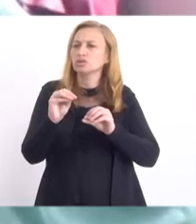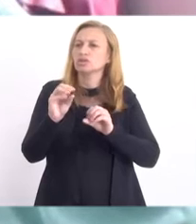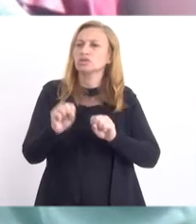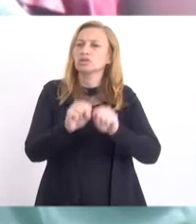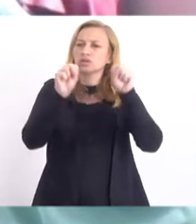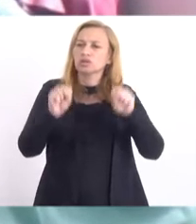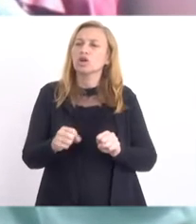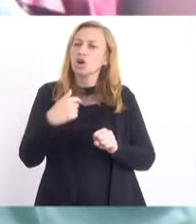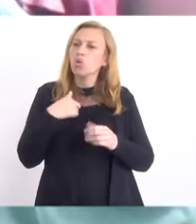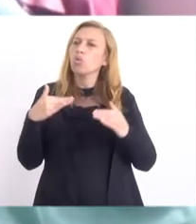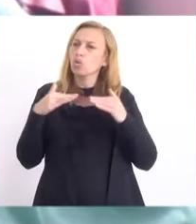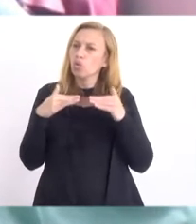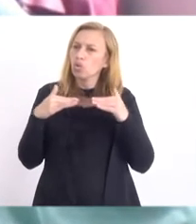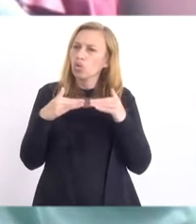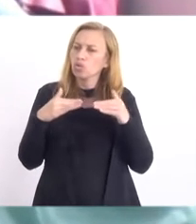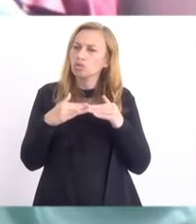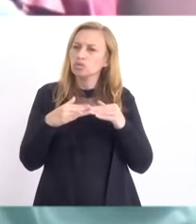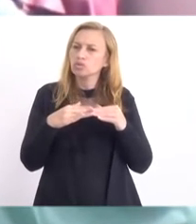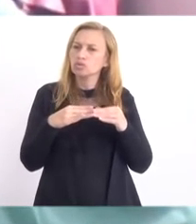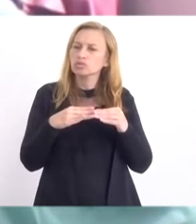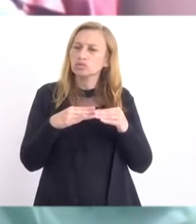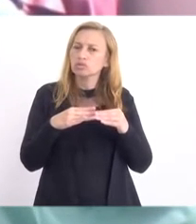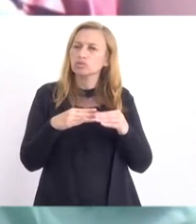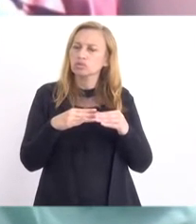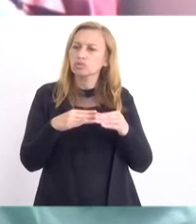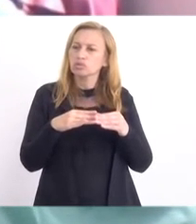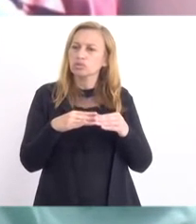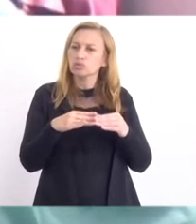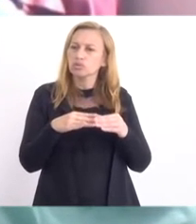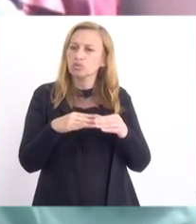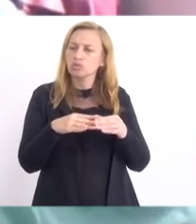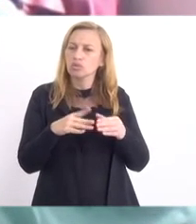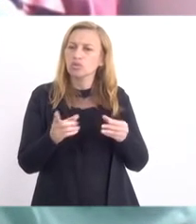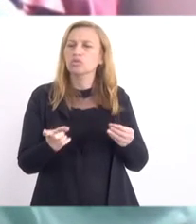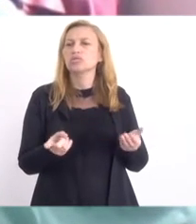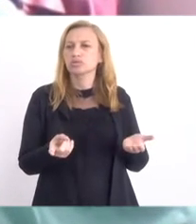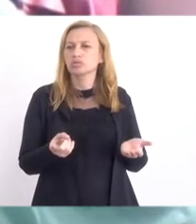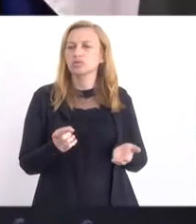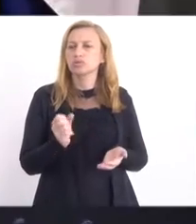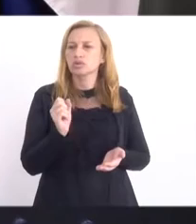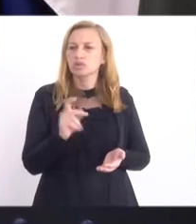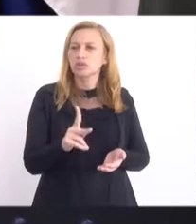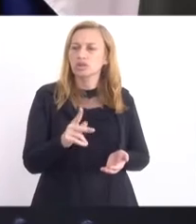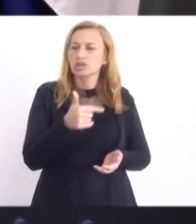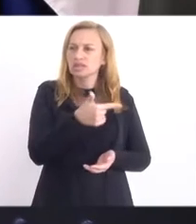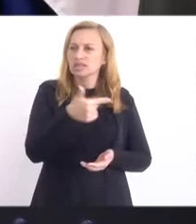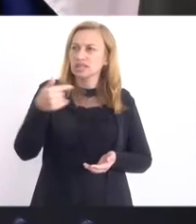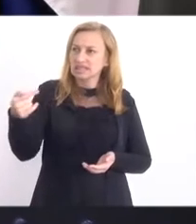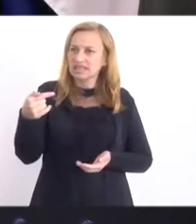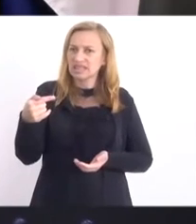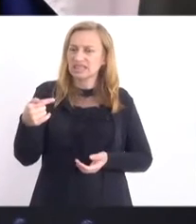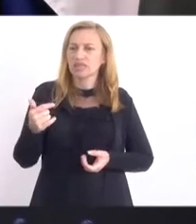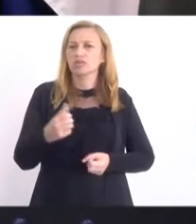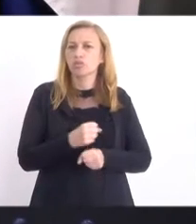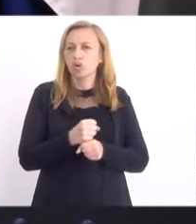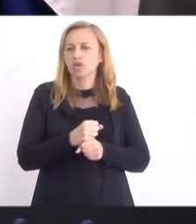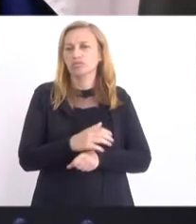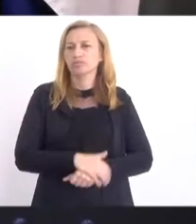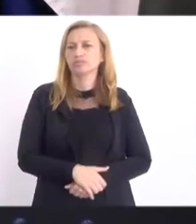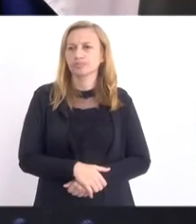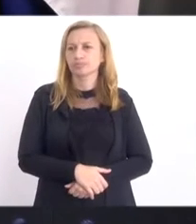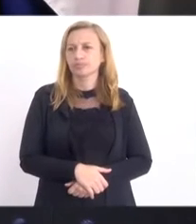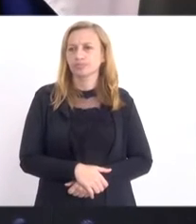concordo com a desanexação. Ok. É de 17 o outro.